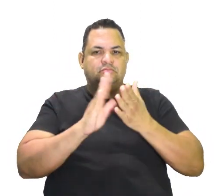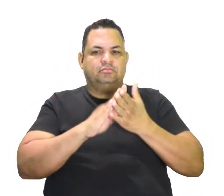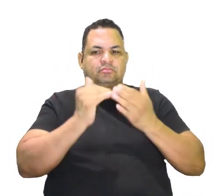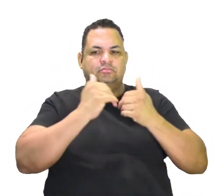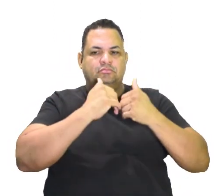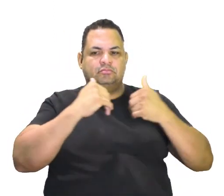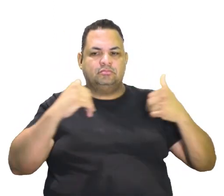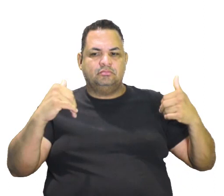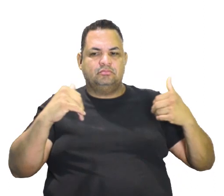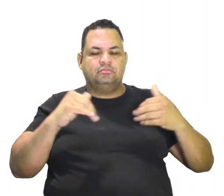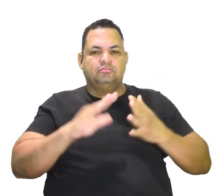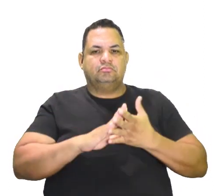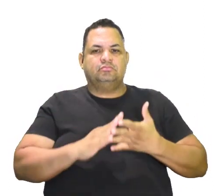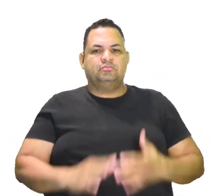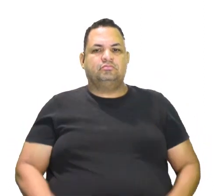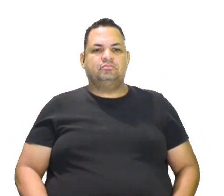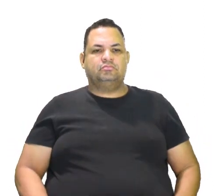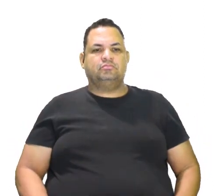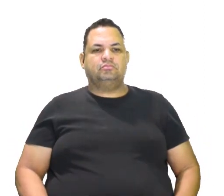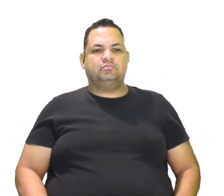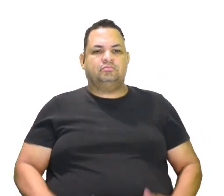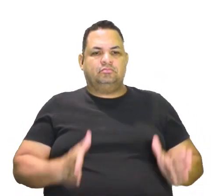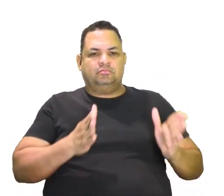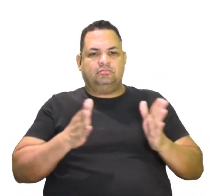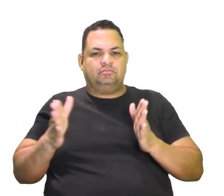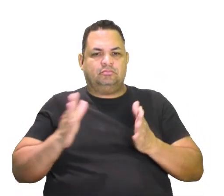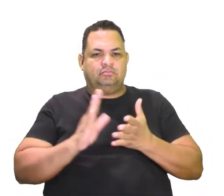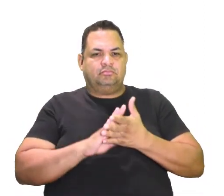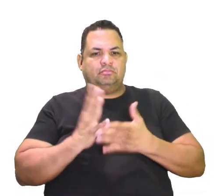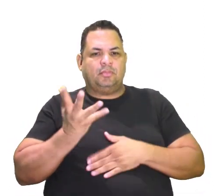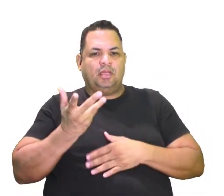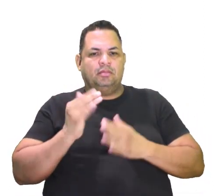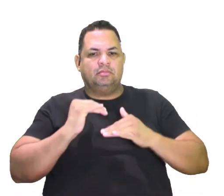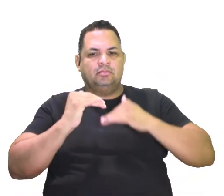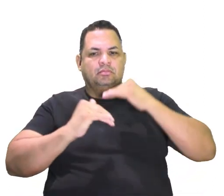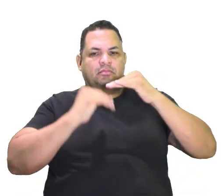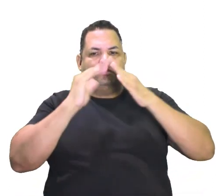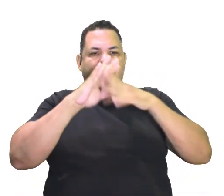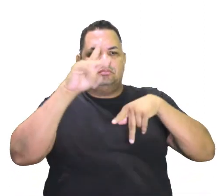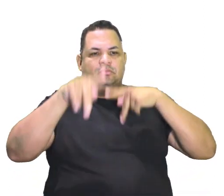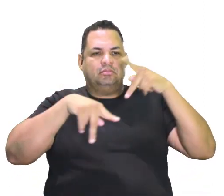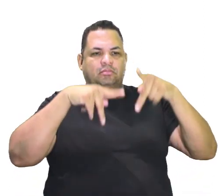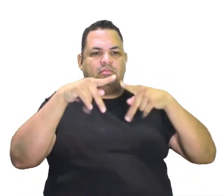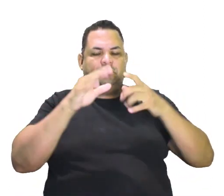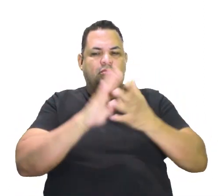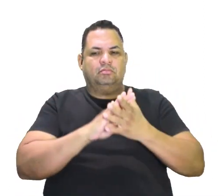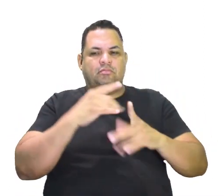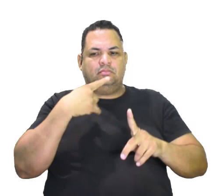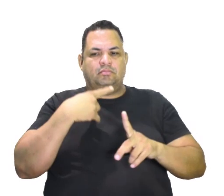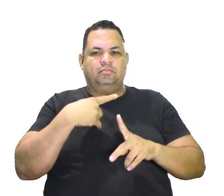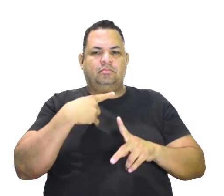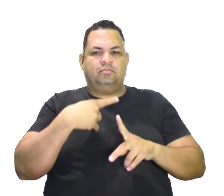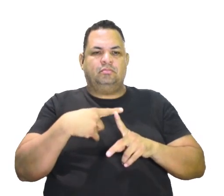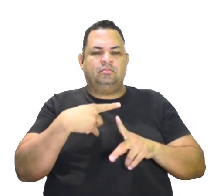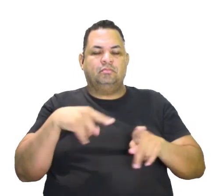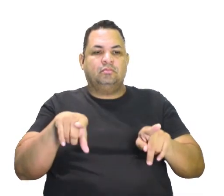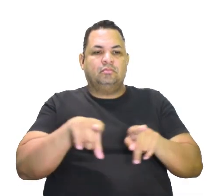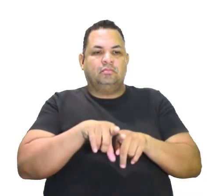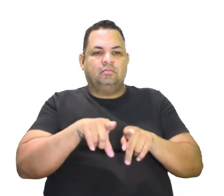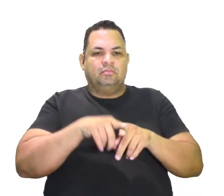quase tudo, né? Então, é um período de rápido crescimento da população e